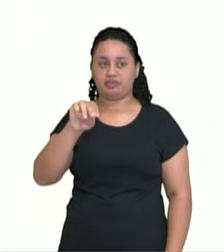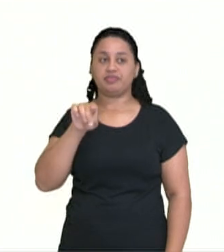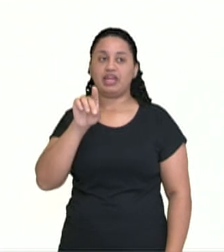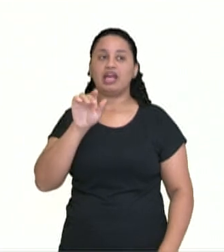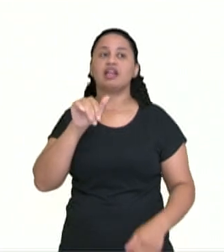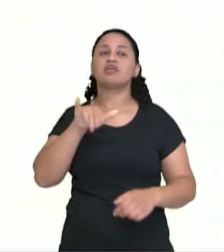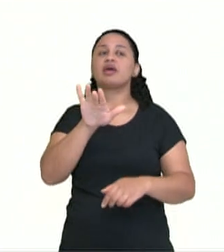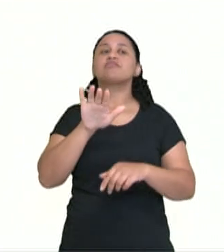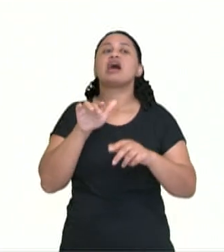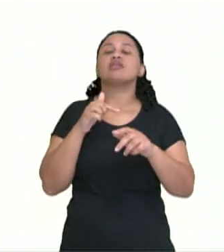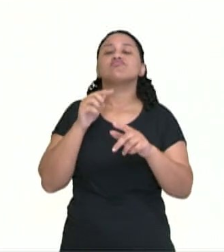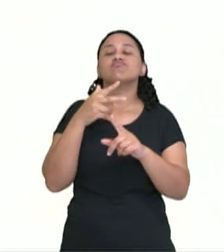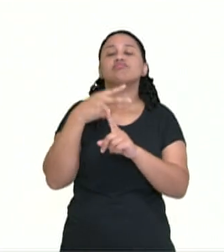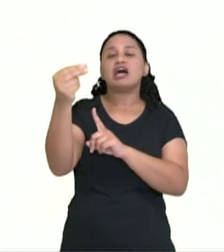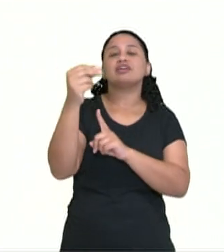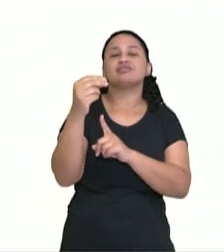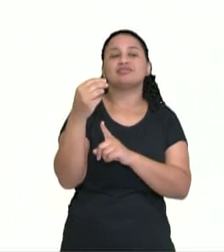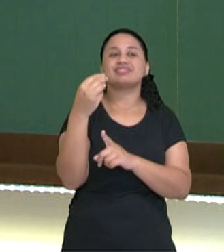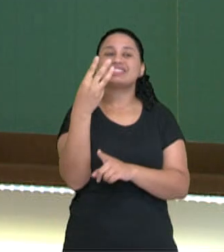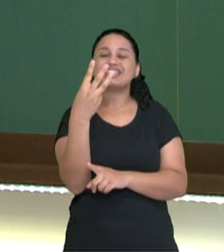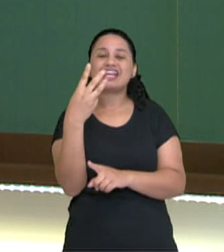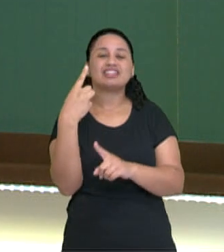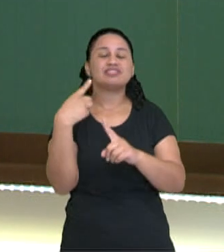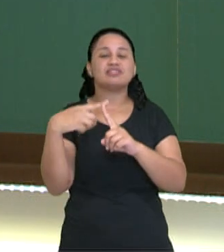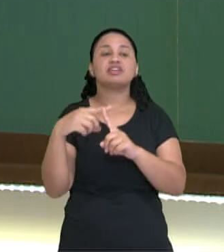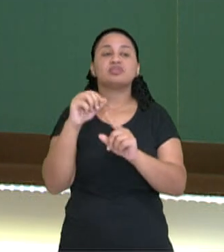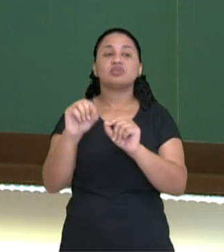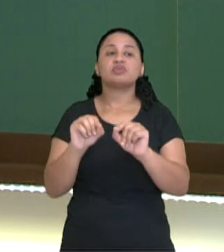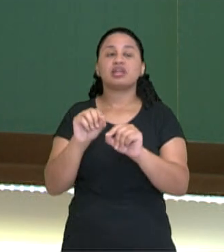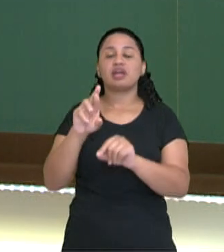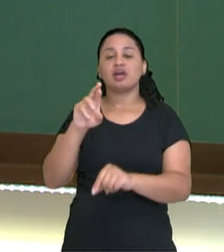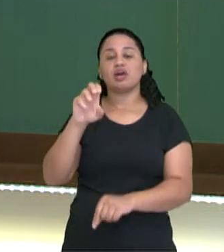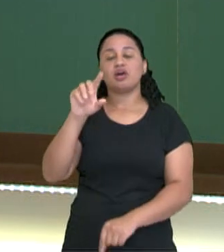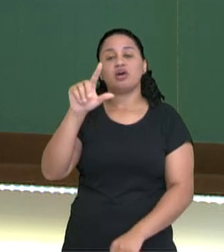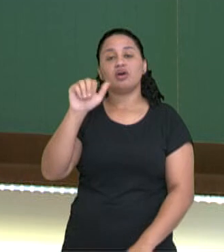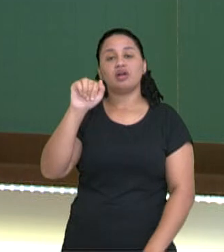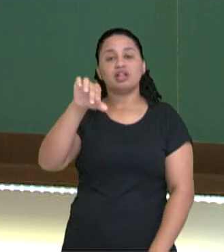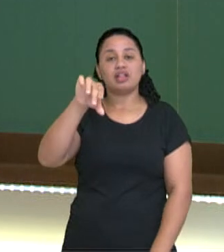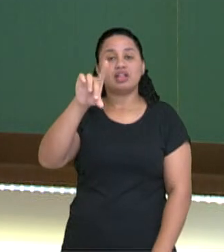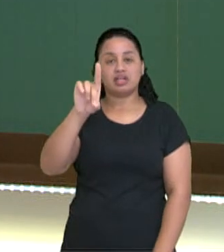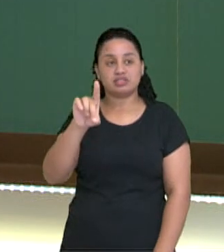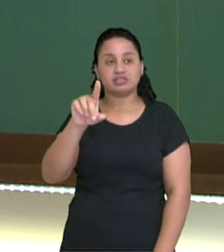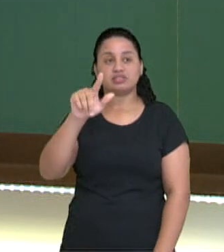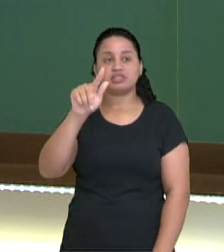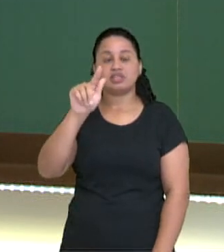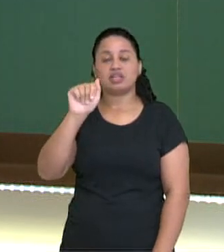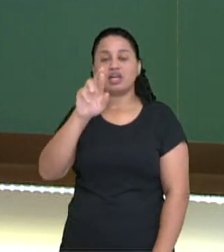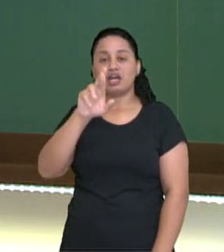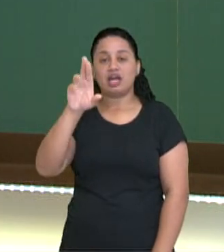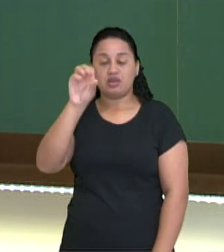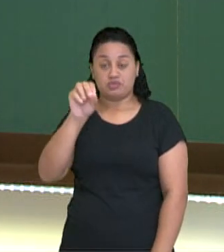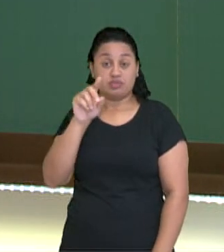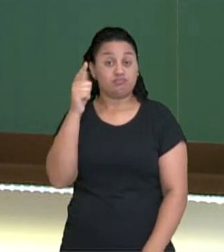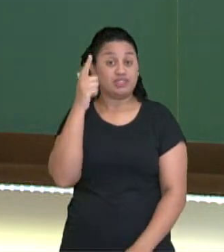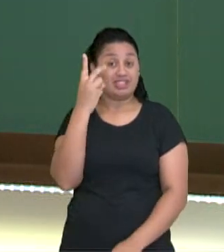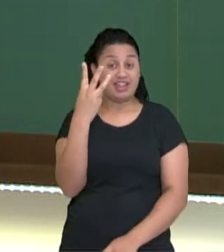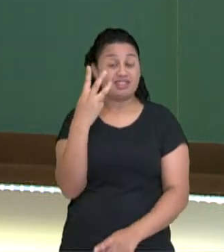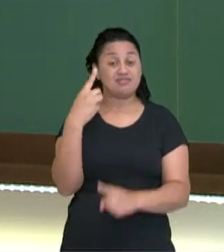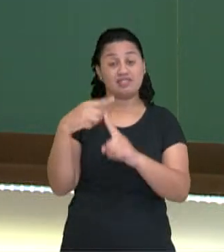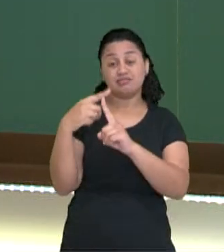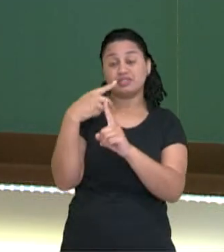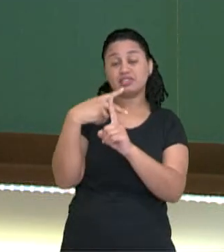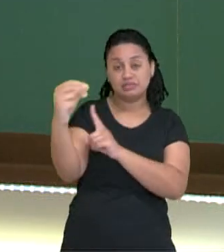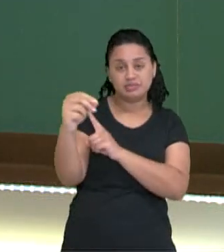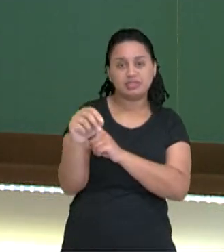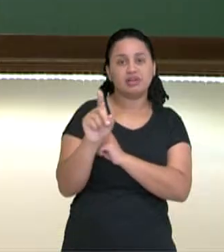Tricampeão em Roland Garros. Então, ele ganhou três vezes o campeonato em Roland Garros, tá? O